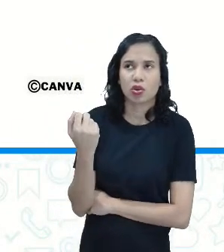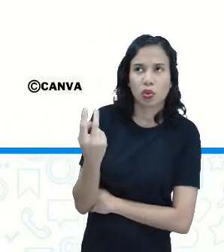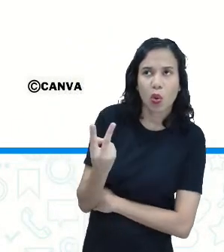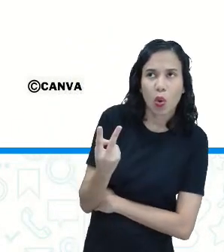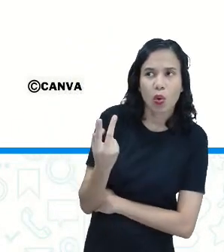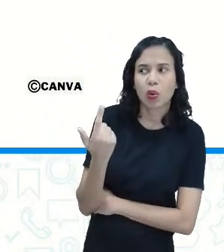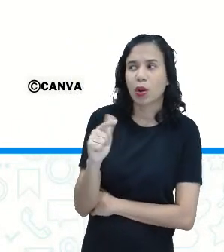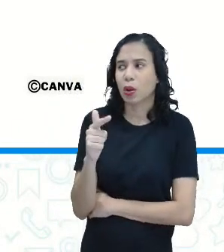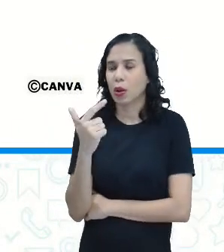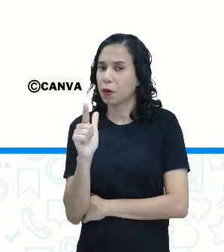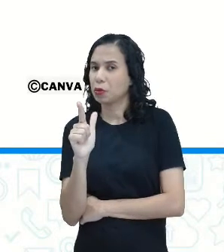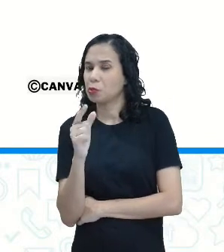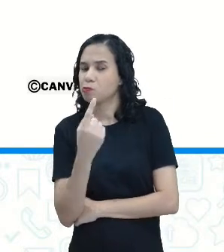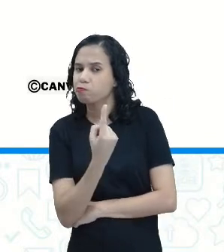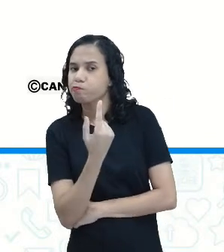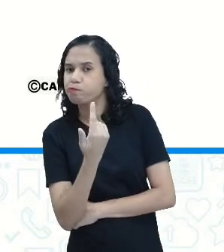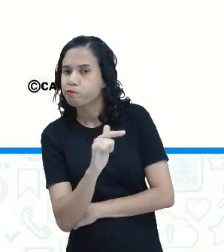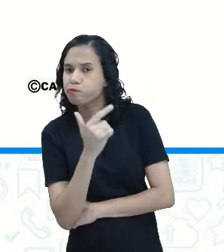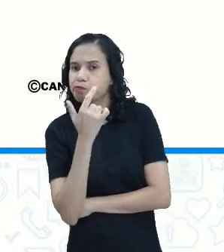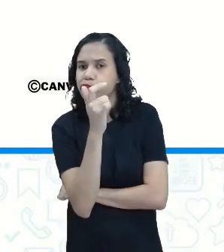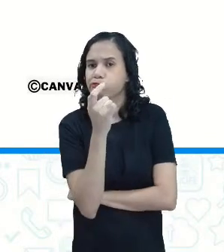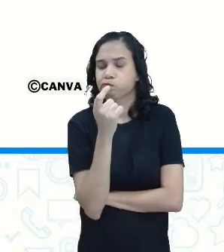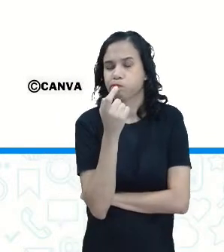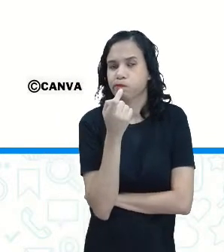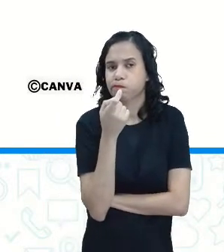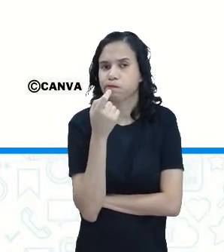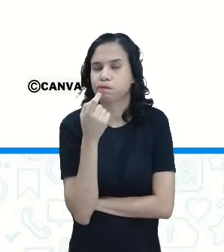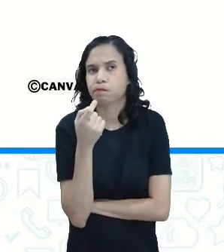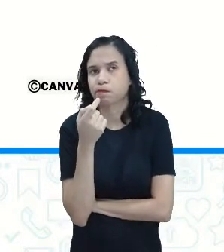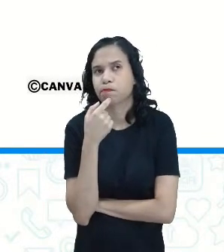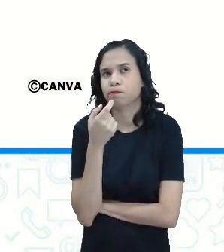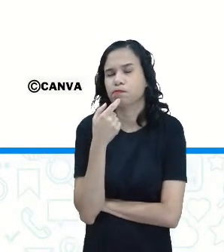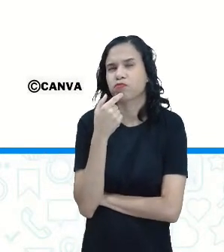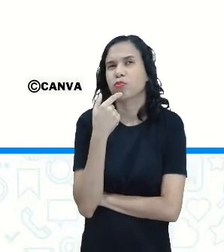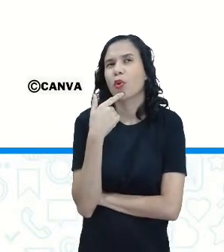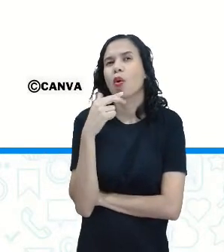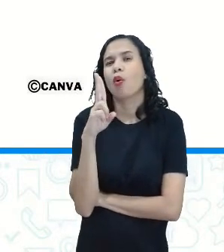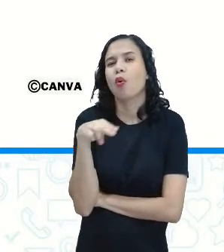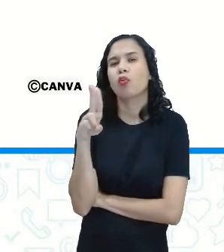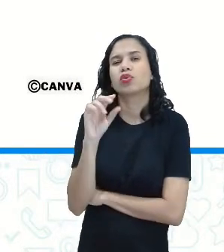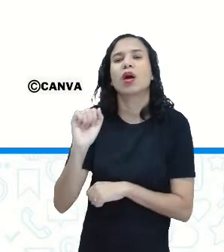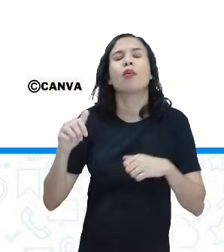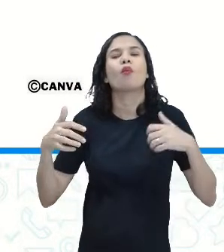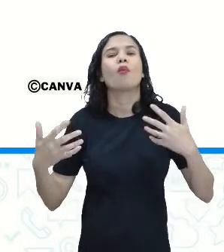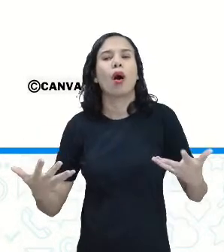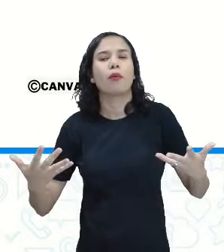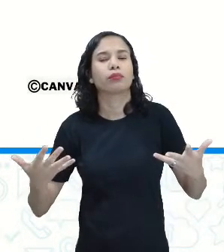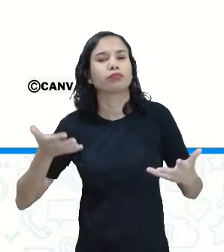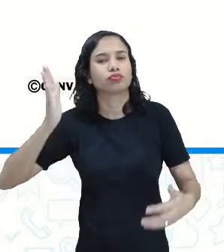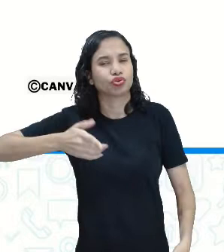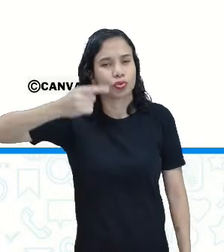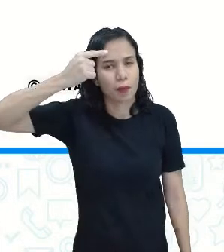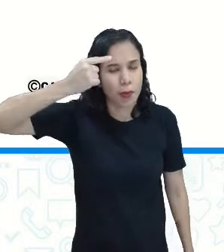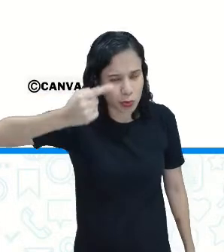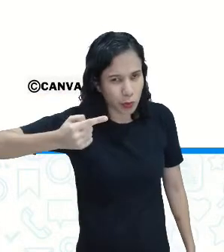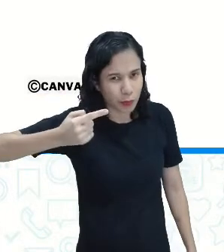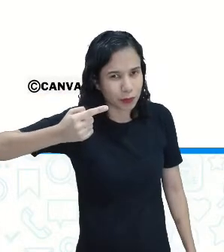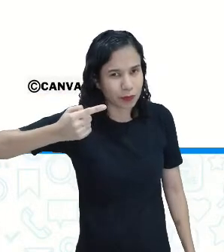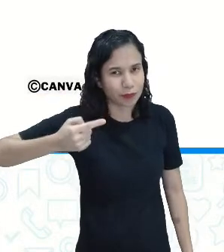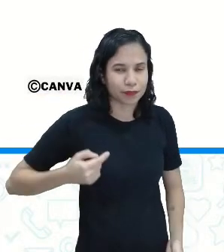de dois litros e garrafas de um litro. Quais são as garrafas que ele pode levar? Já pensaram?